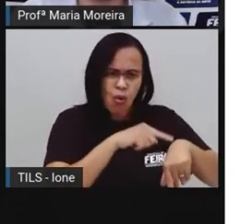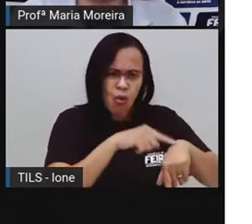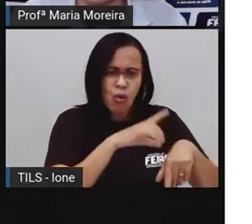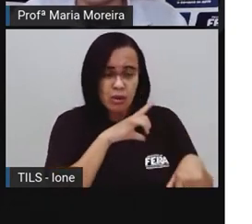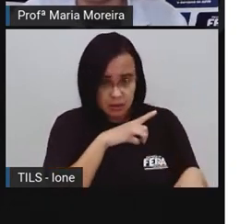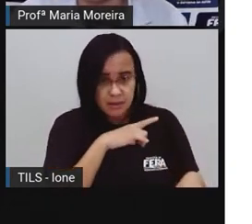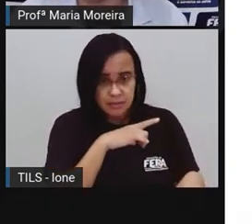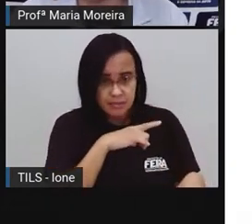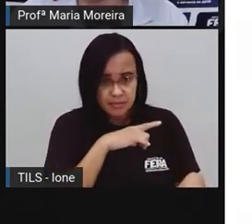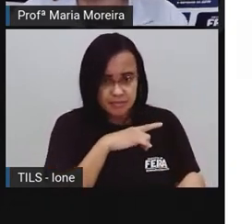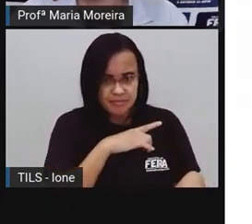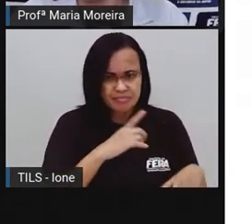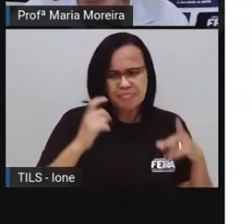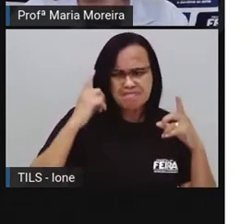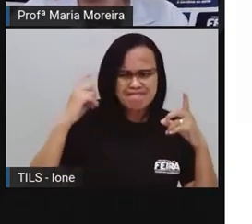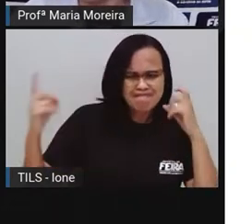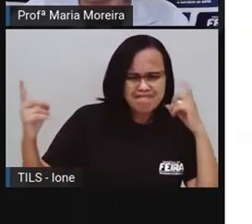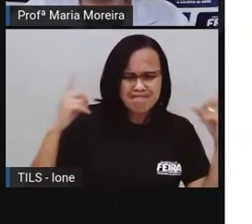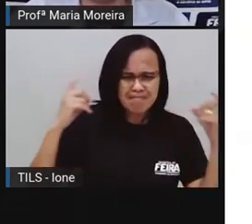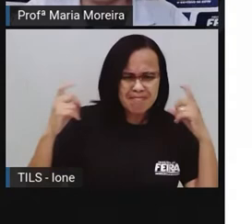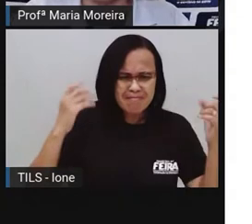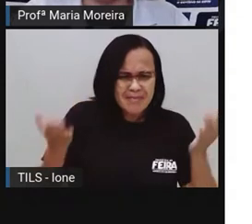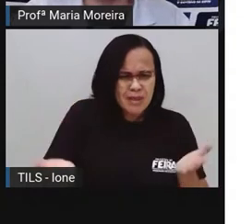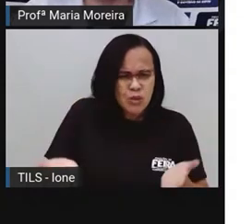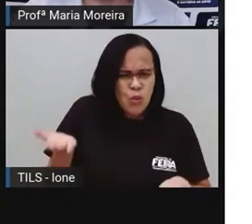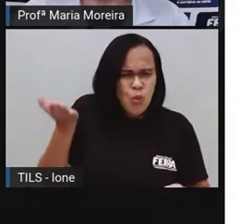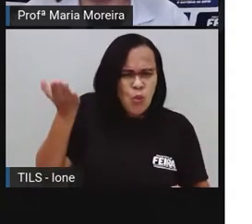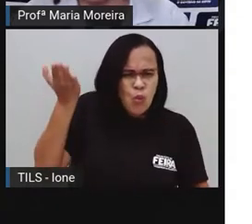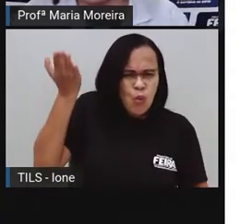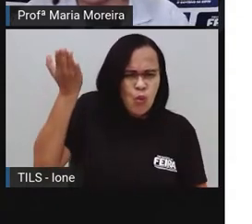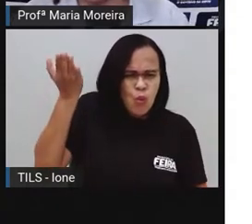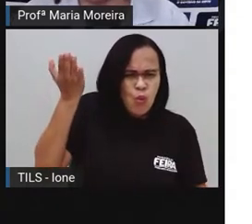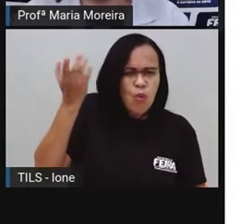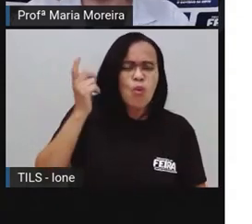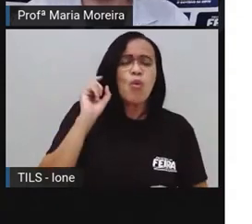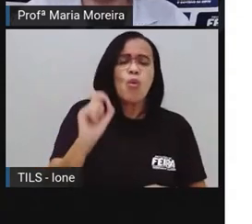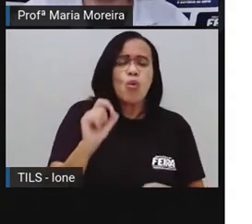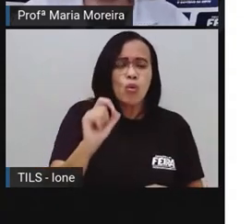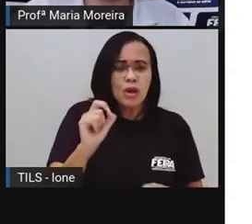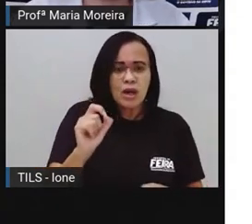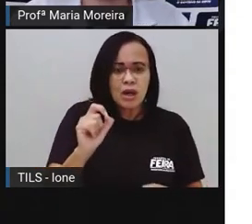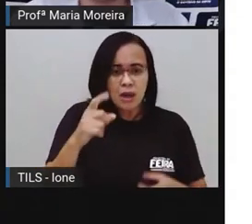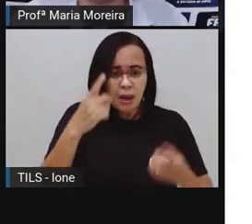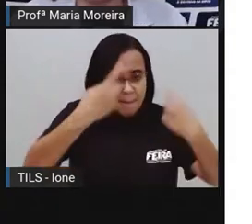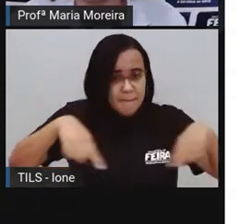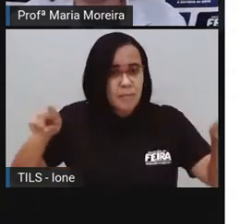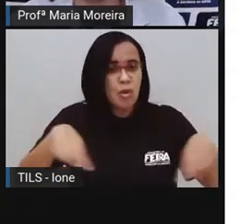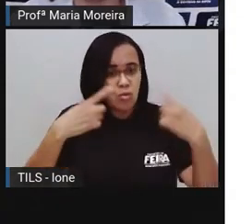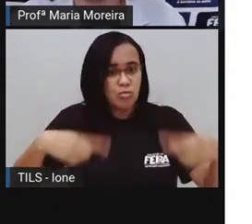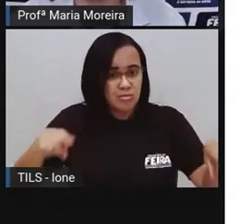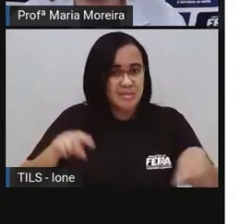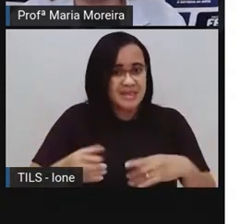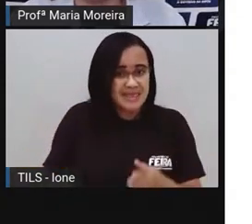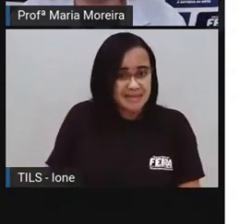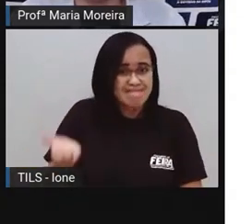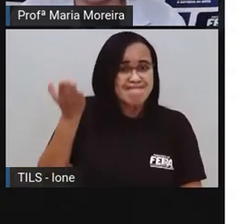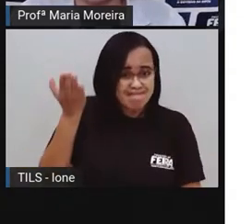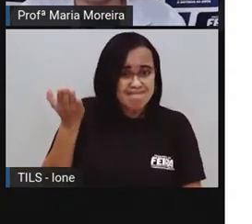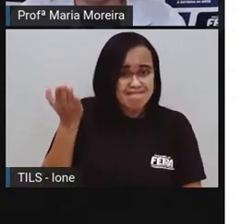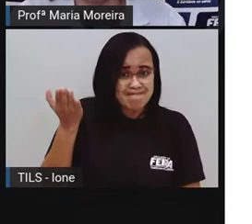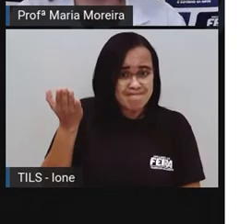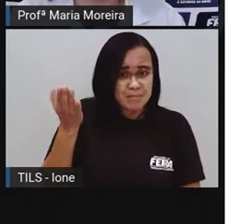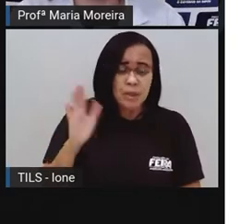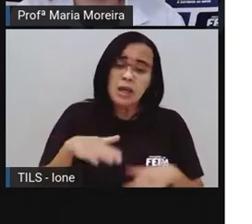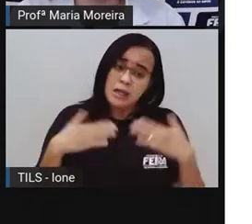também, na verdade, o que é som alto? O é alto para mim pode não ser alto para você. É justamente por isso que se usa esses aparelhos